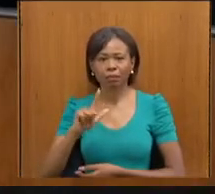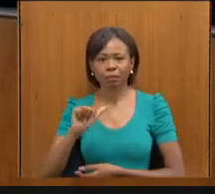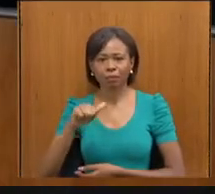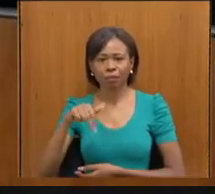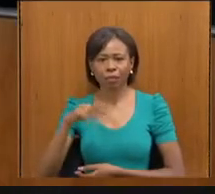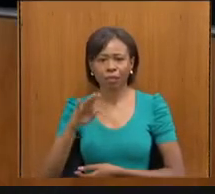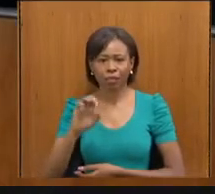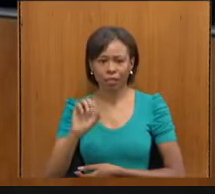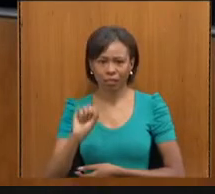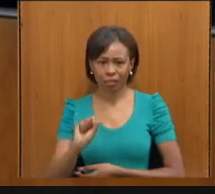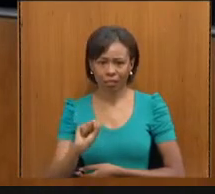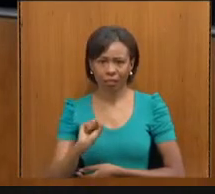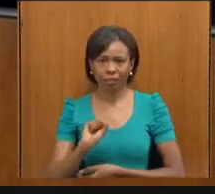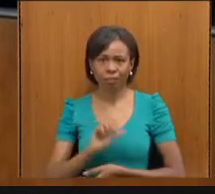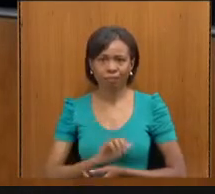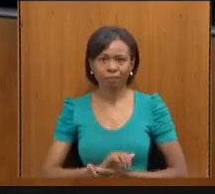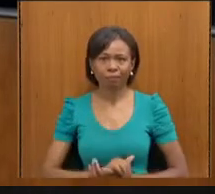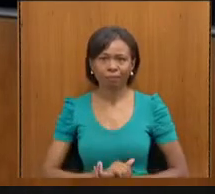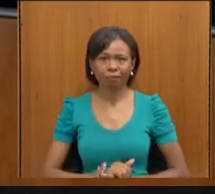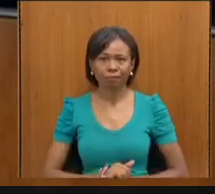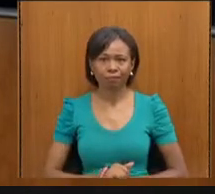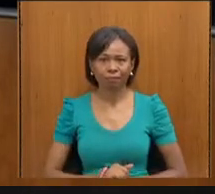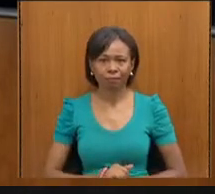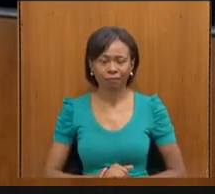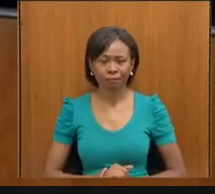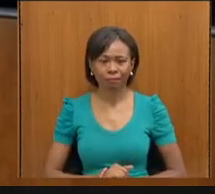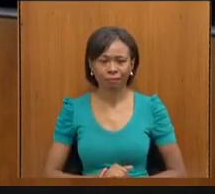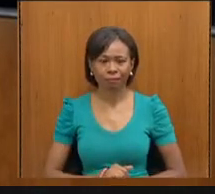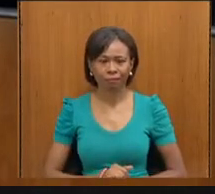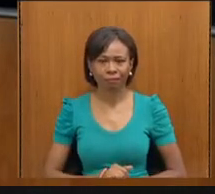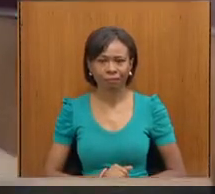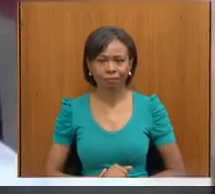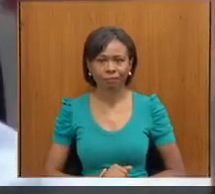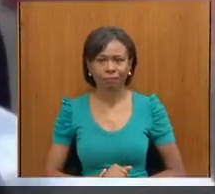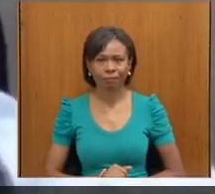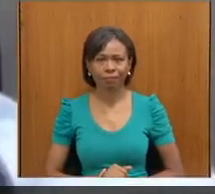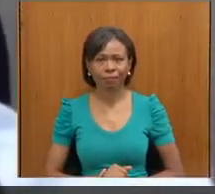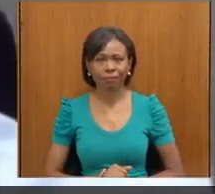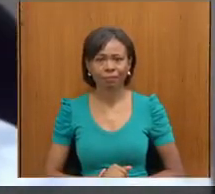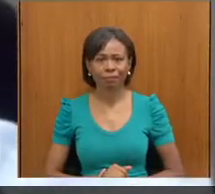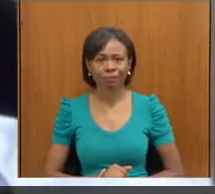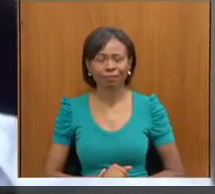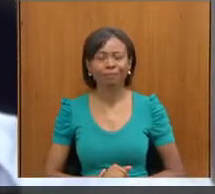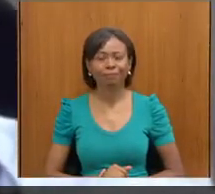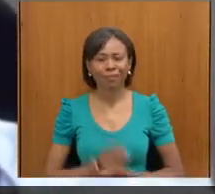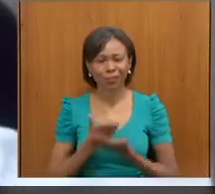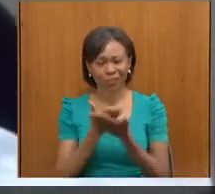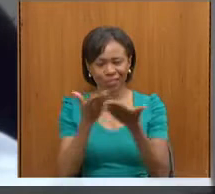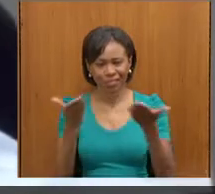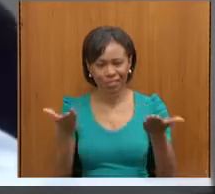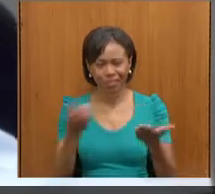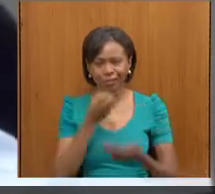Obrigado. Obrigado. Obrigado. Boa tarde a todos.